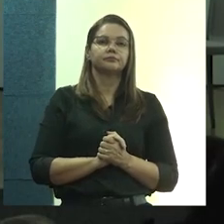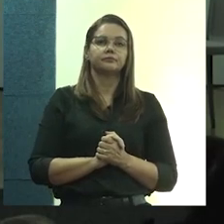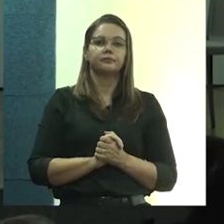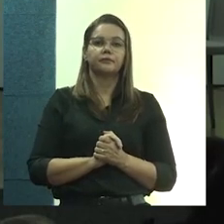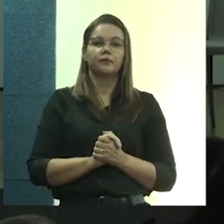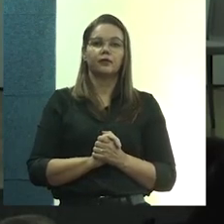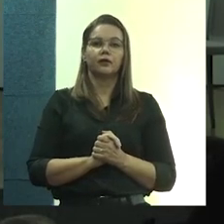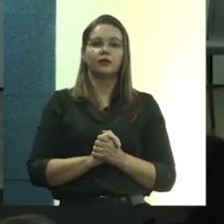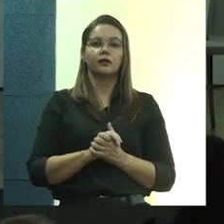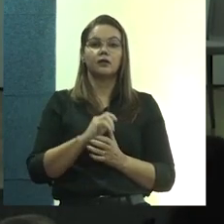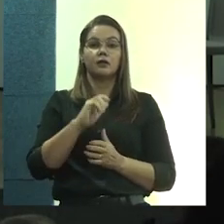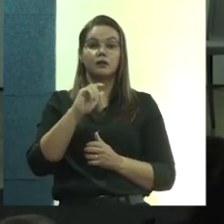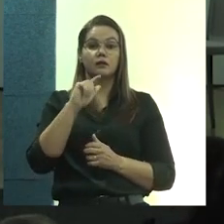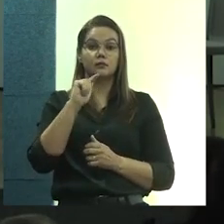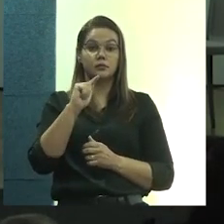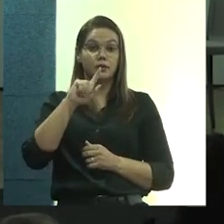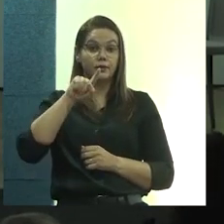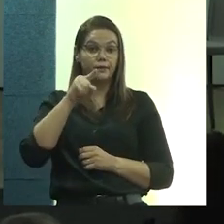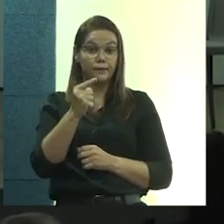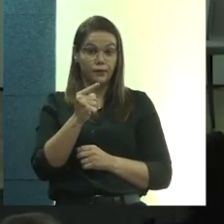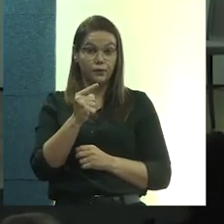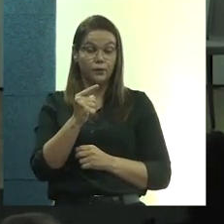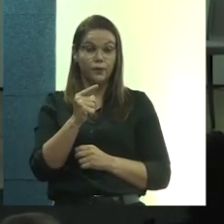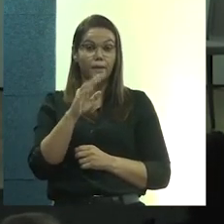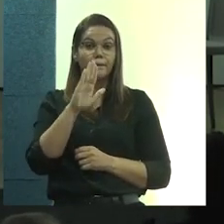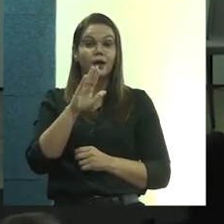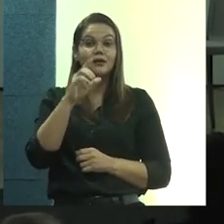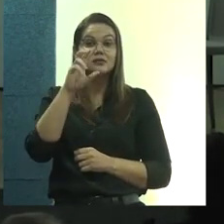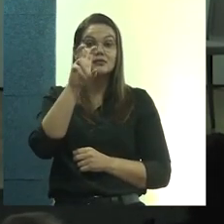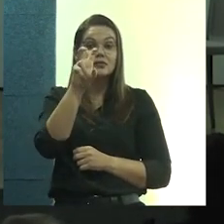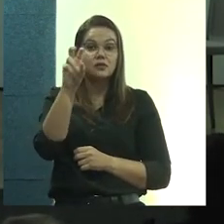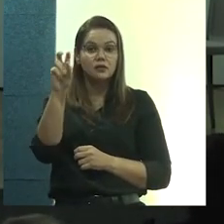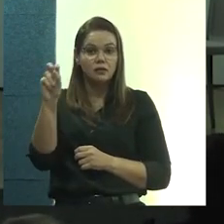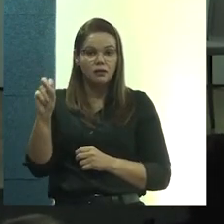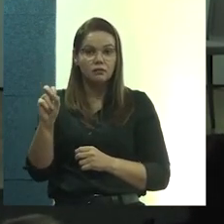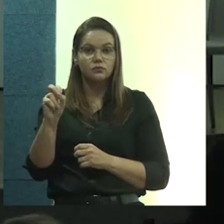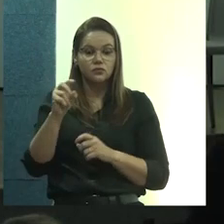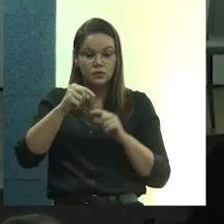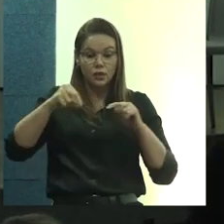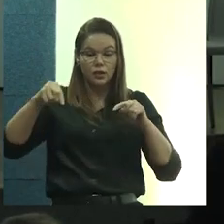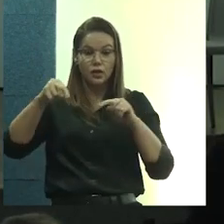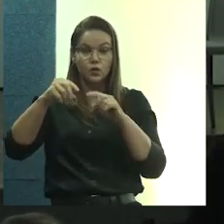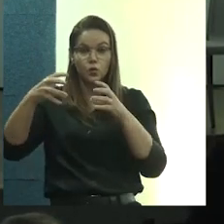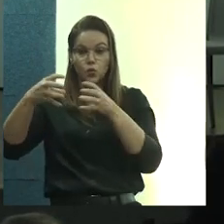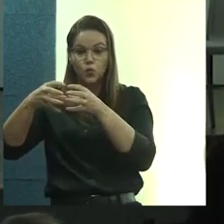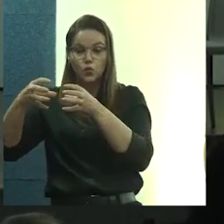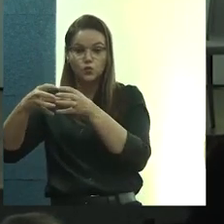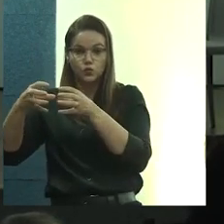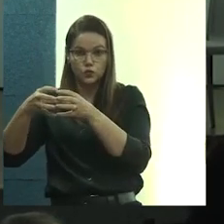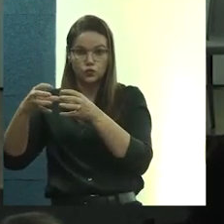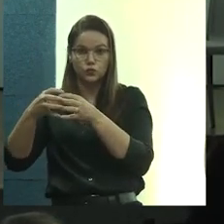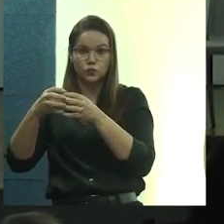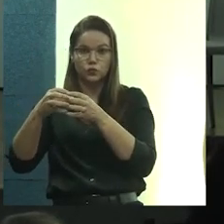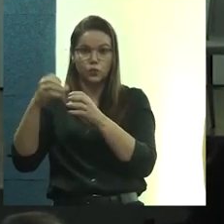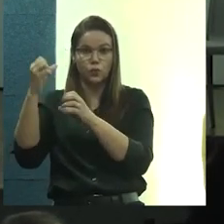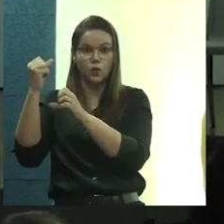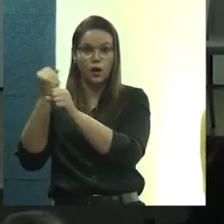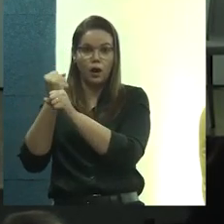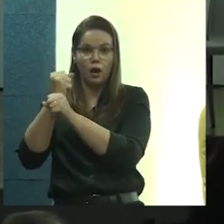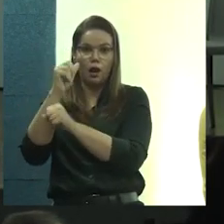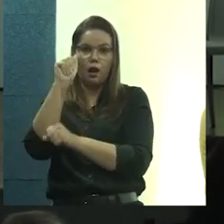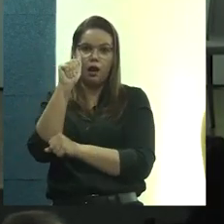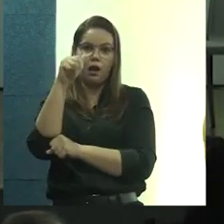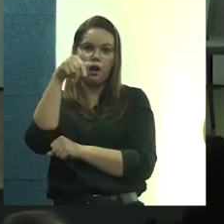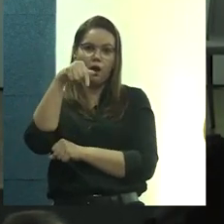e 7 mil domicílios na área urbana, sendo que 500 estão dentro do conjunto arquitetônico. E, desse conjunto